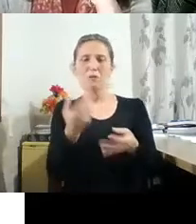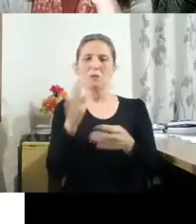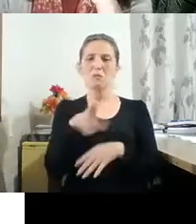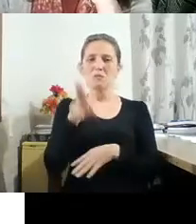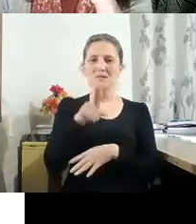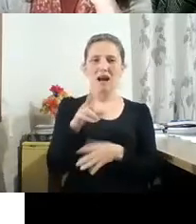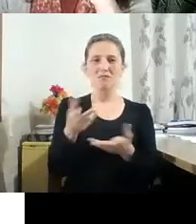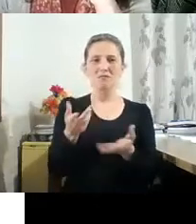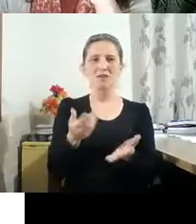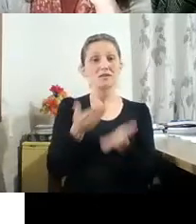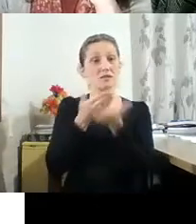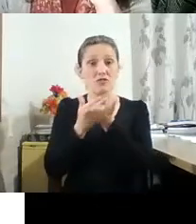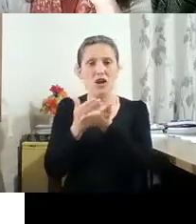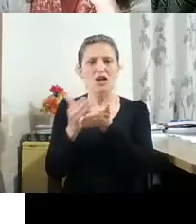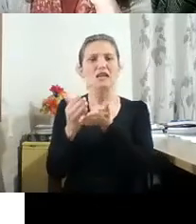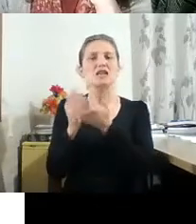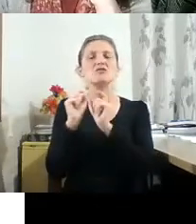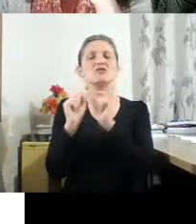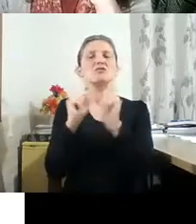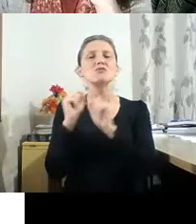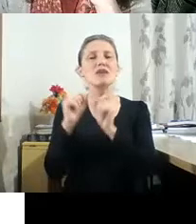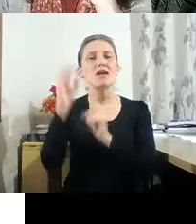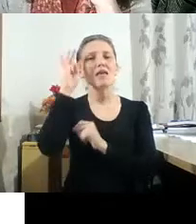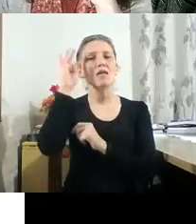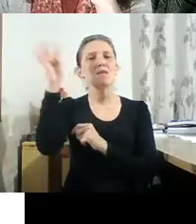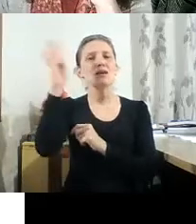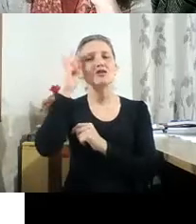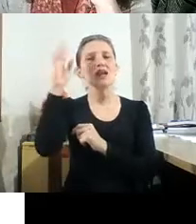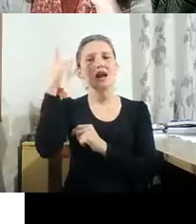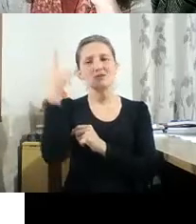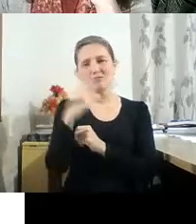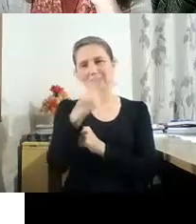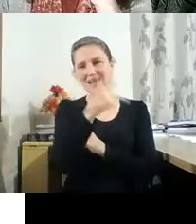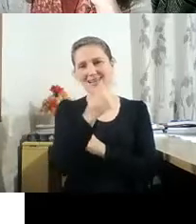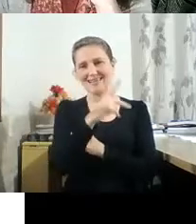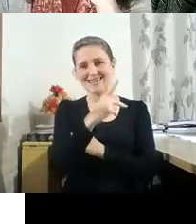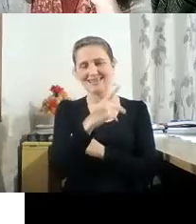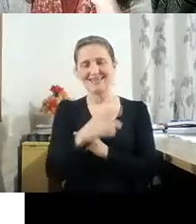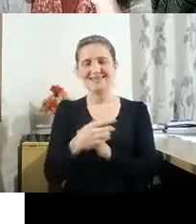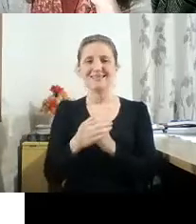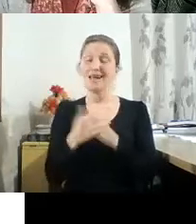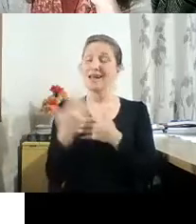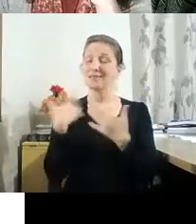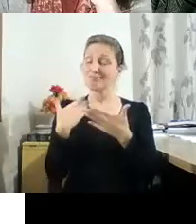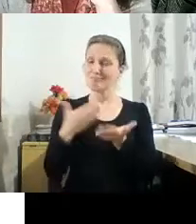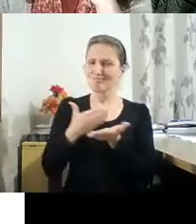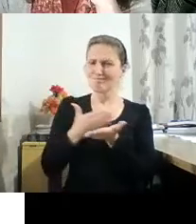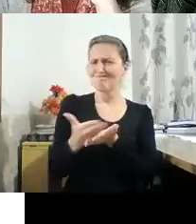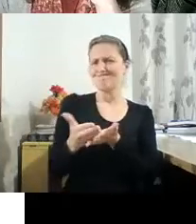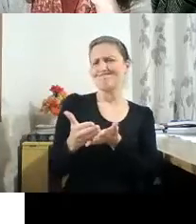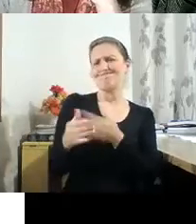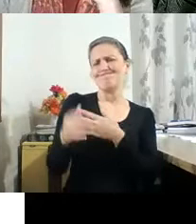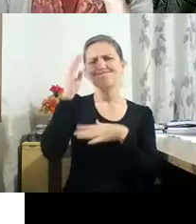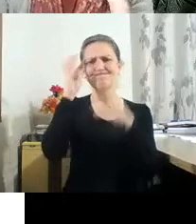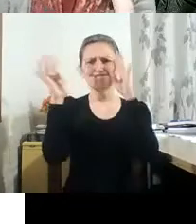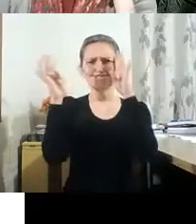o início desse imaginário, desse fantástico, na trajetória desse fotógrafo que